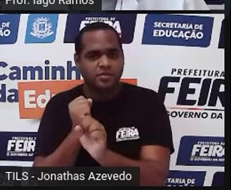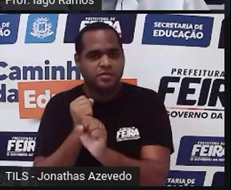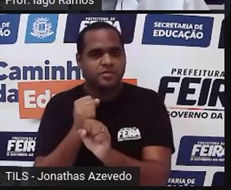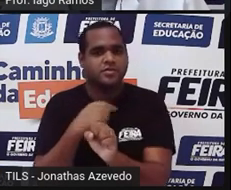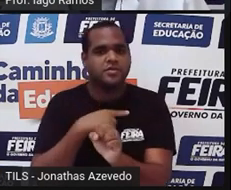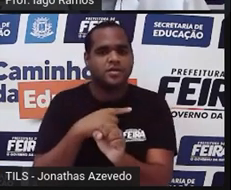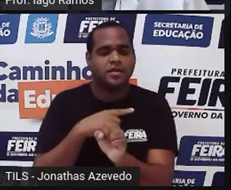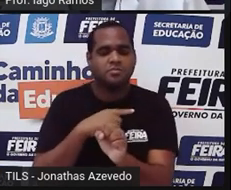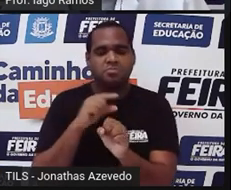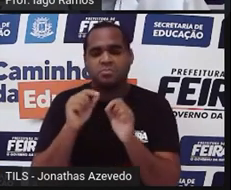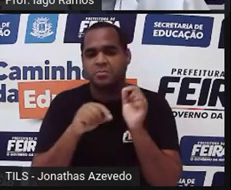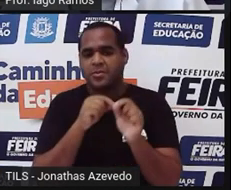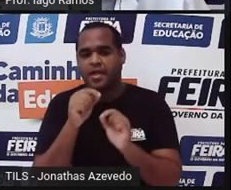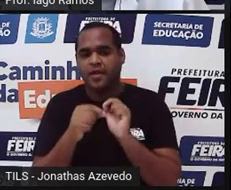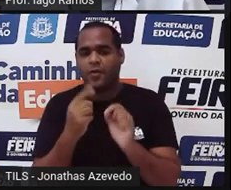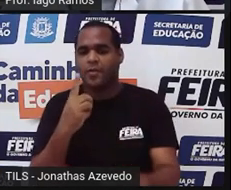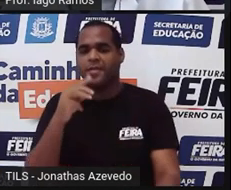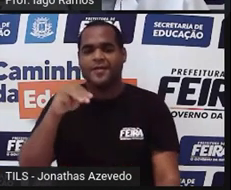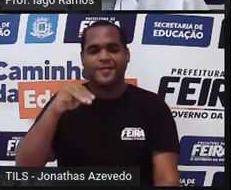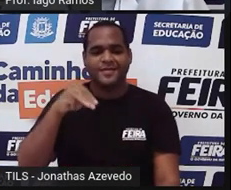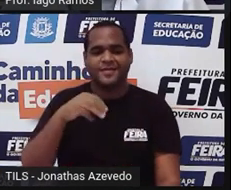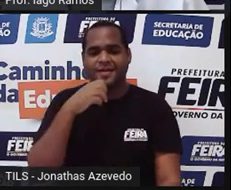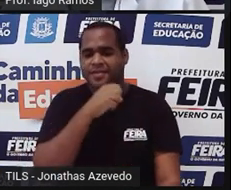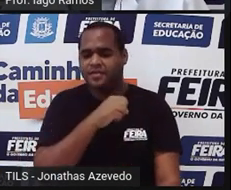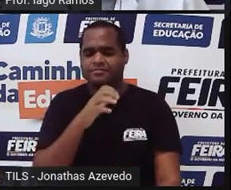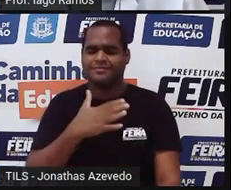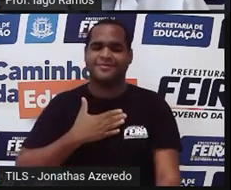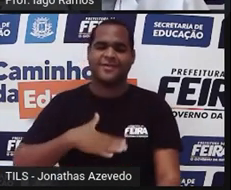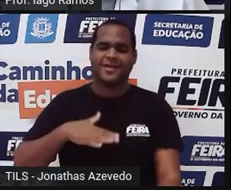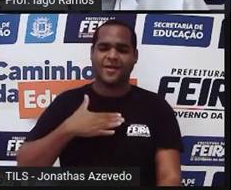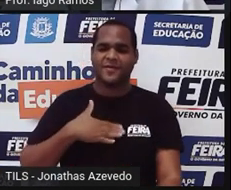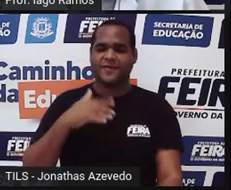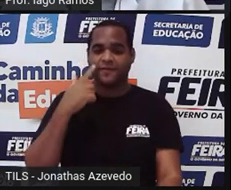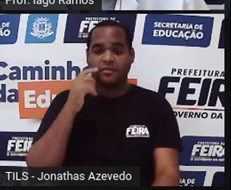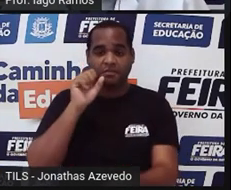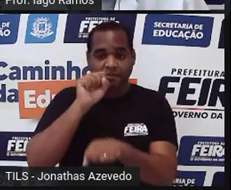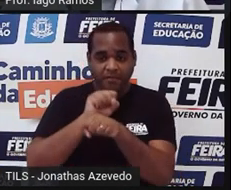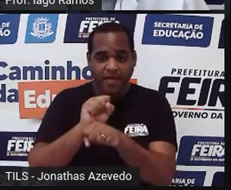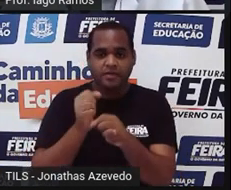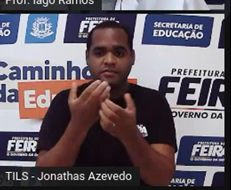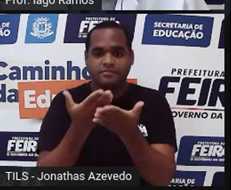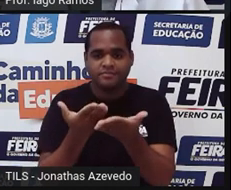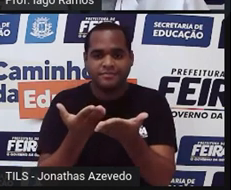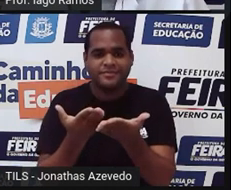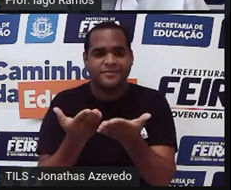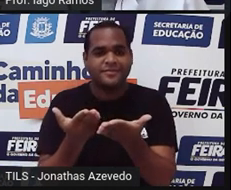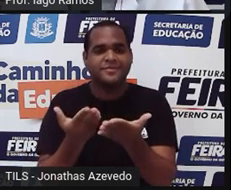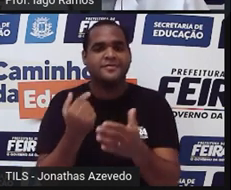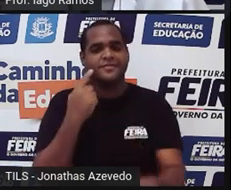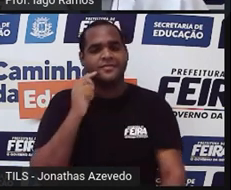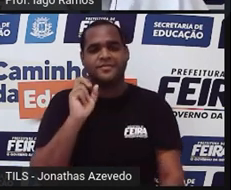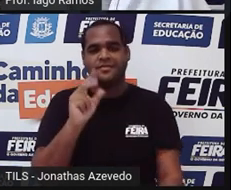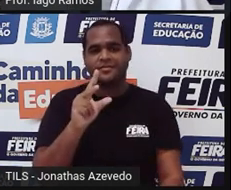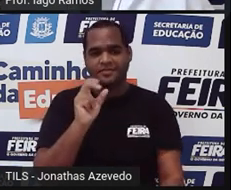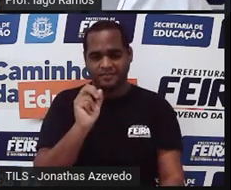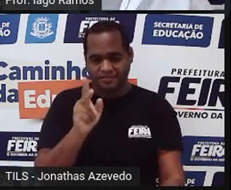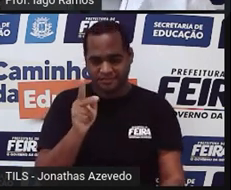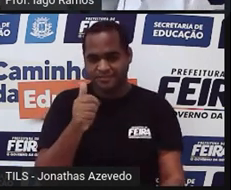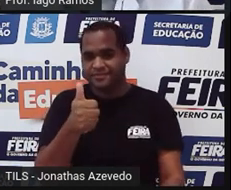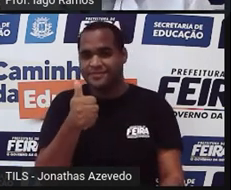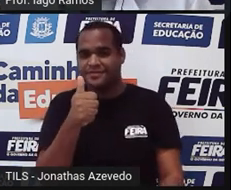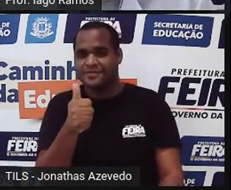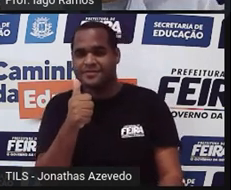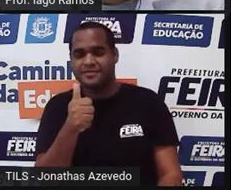só. Só um minutinho. Fica tranquilo que eu dou uma pausa aqui, ó. Pronto. Olha só.